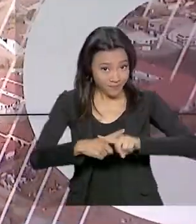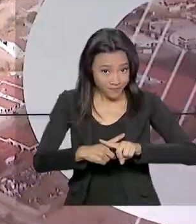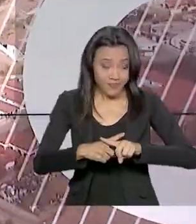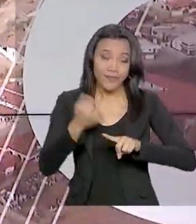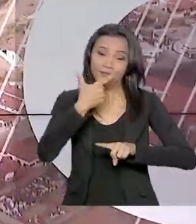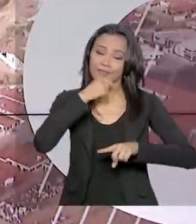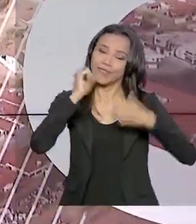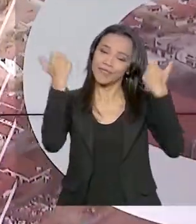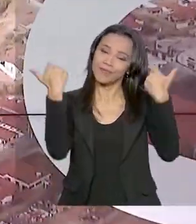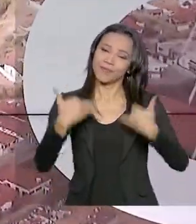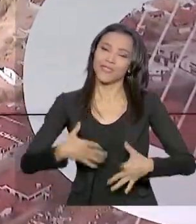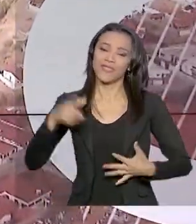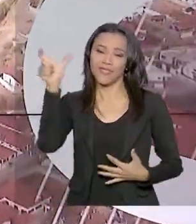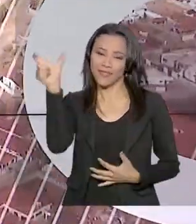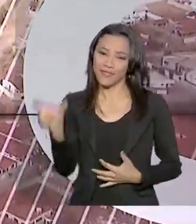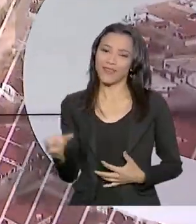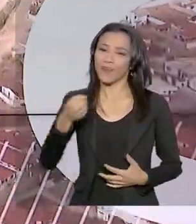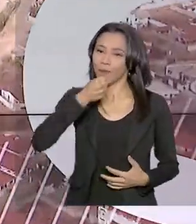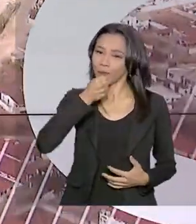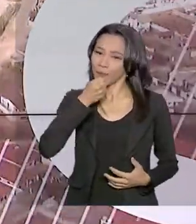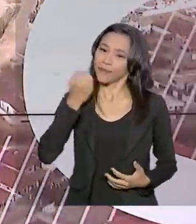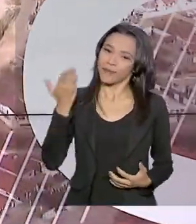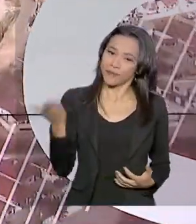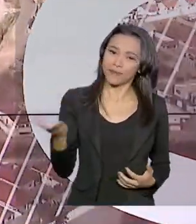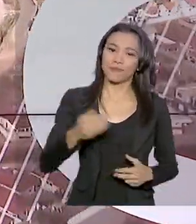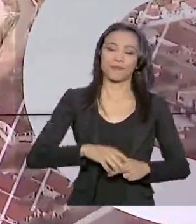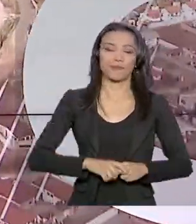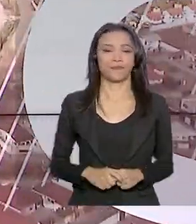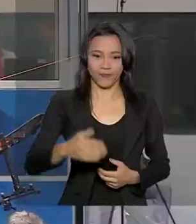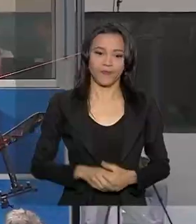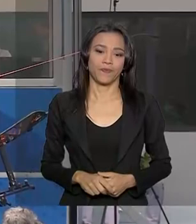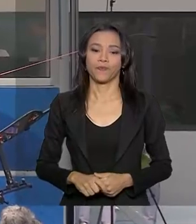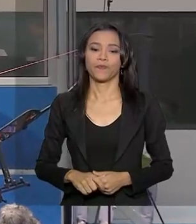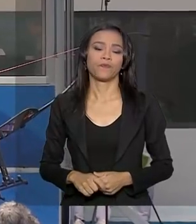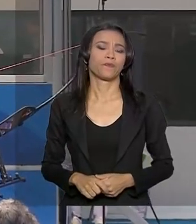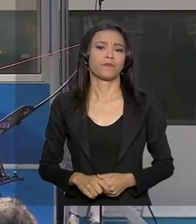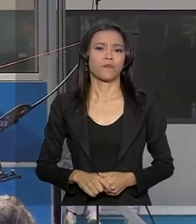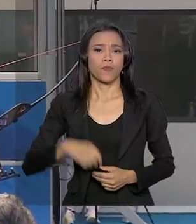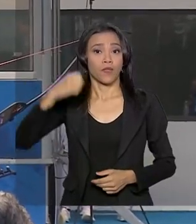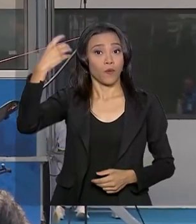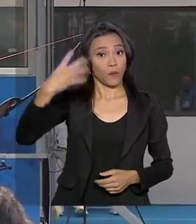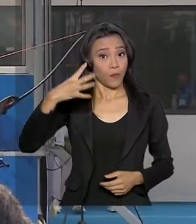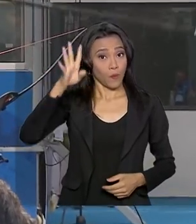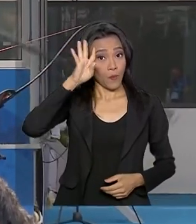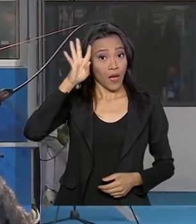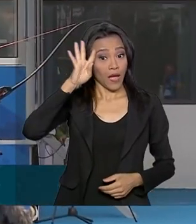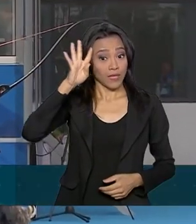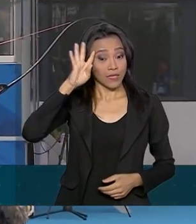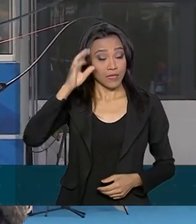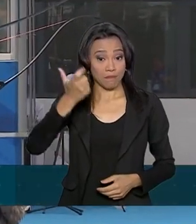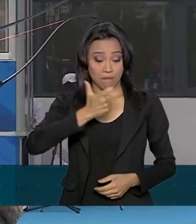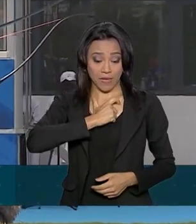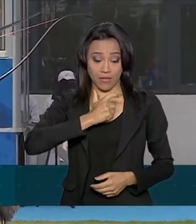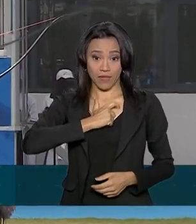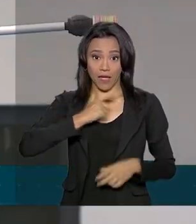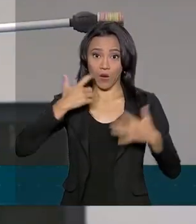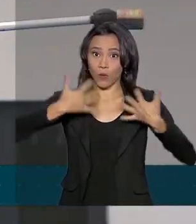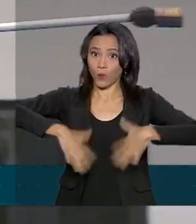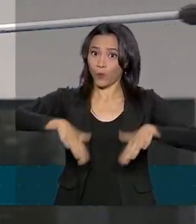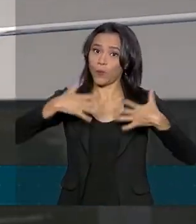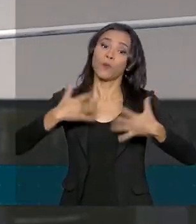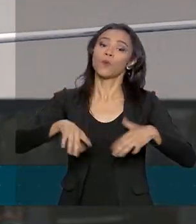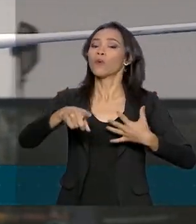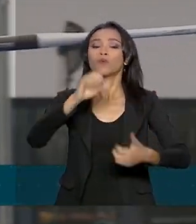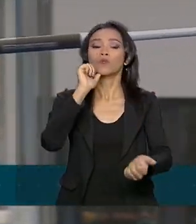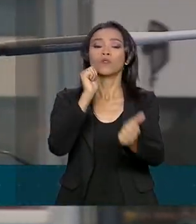Quem conta é o nosso enviado especial ao RAN, Igor Santos. A quarta-feira foi de medalha inédita para o Brasil nos Jogos